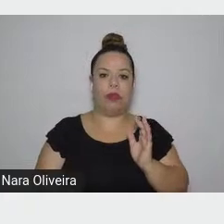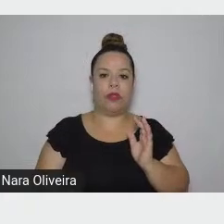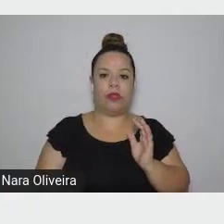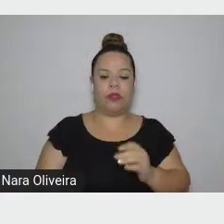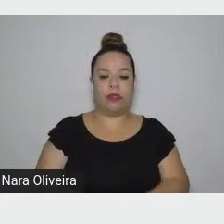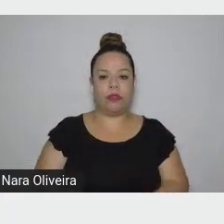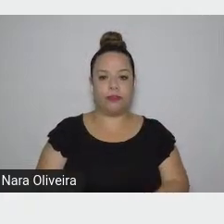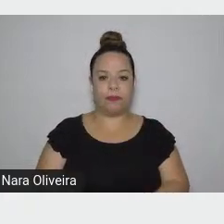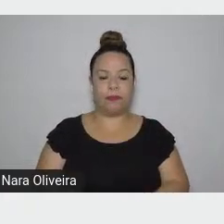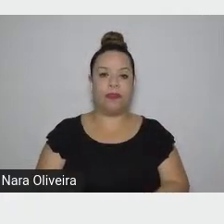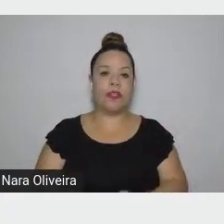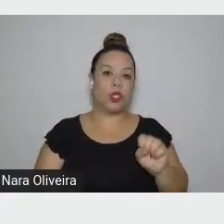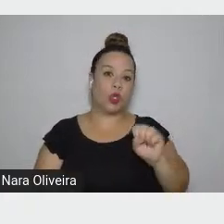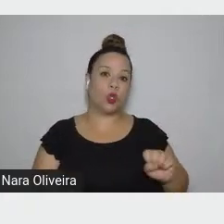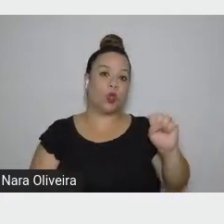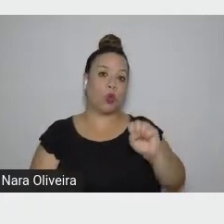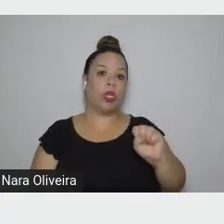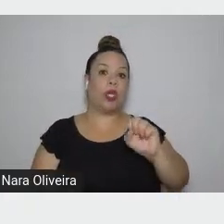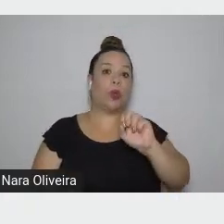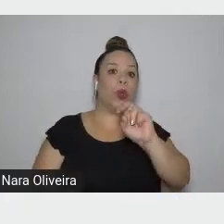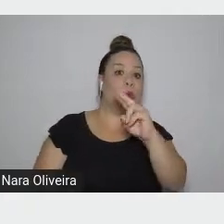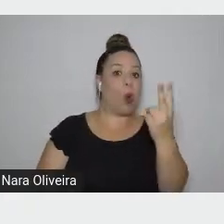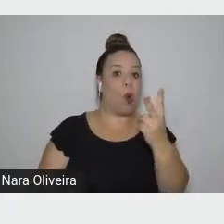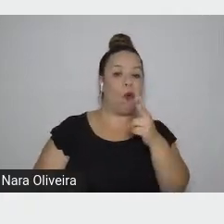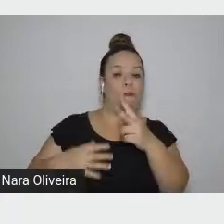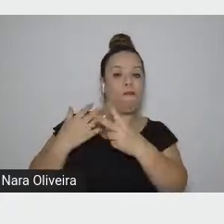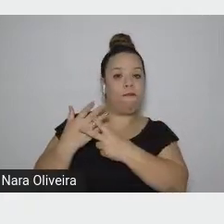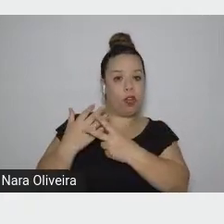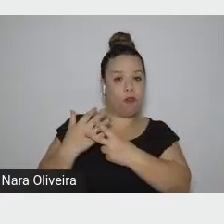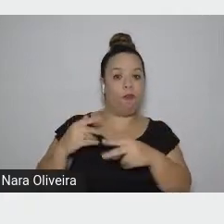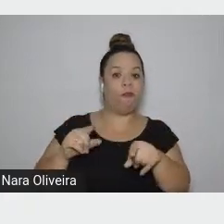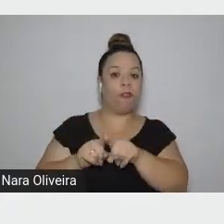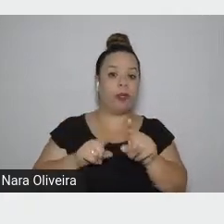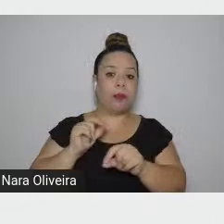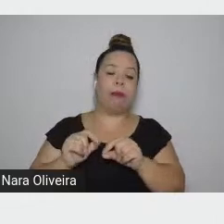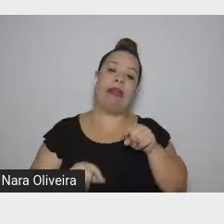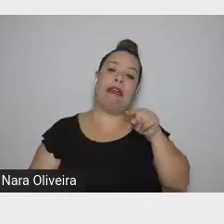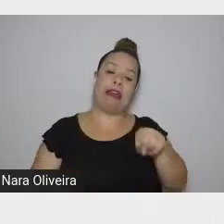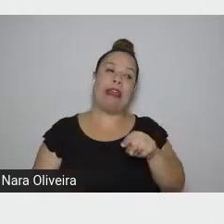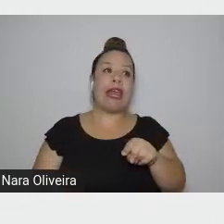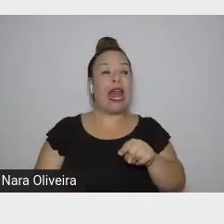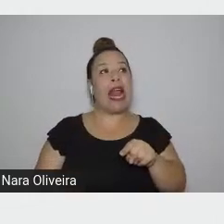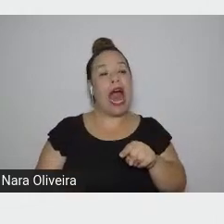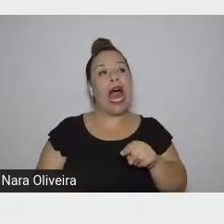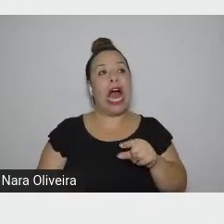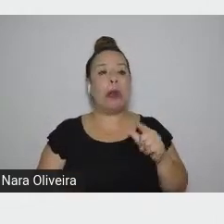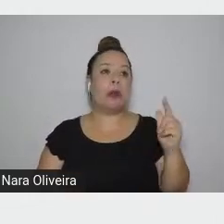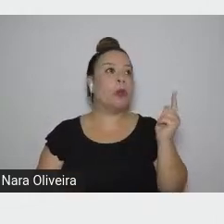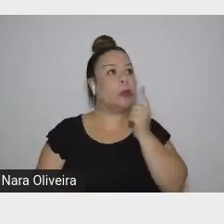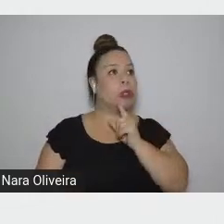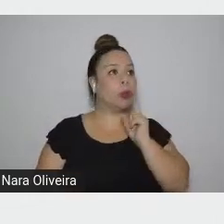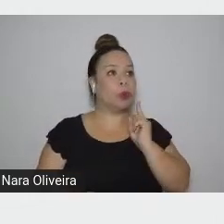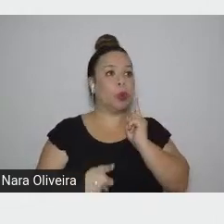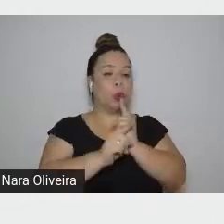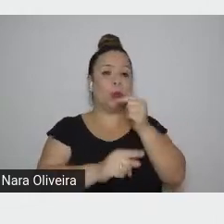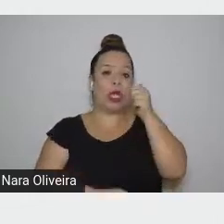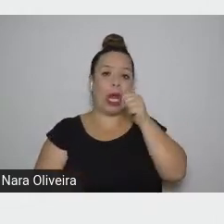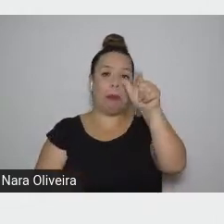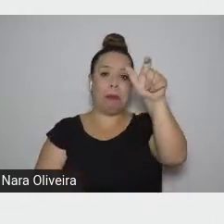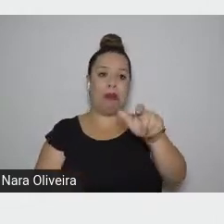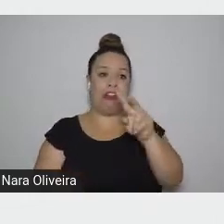solteiro ou viúvo, e que, graças ao encontro de uma mulher forte,